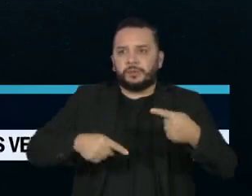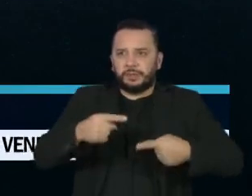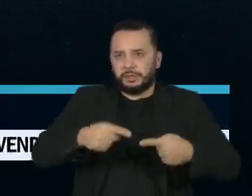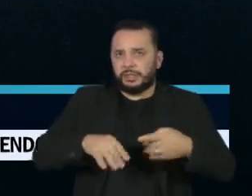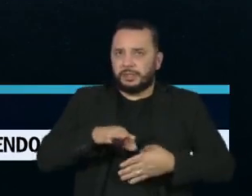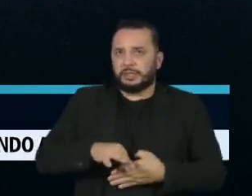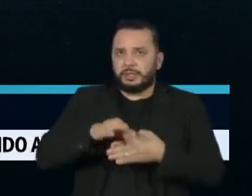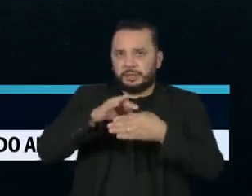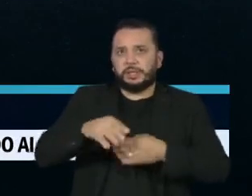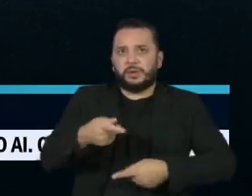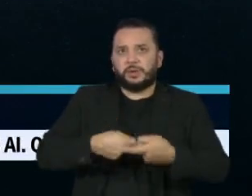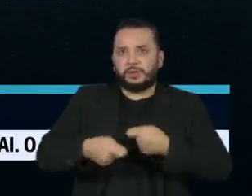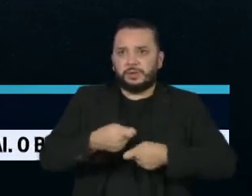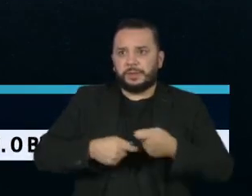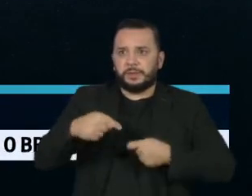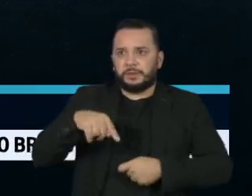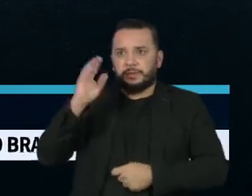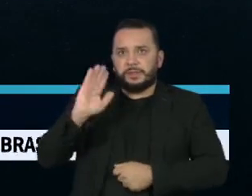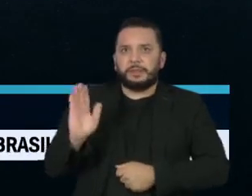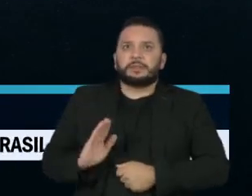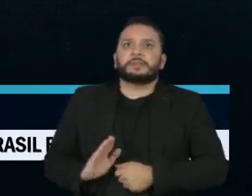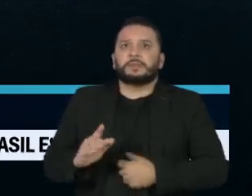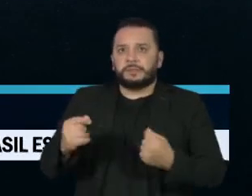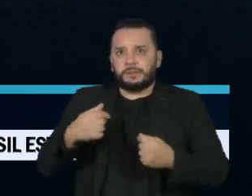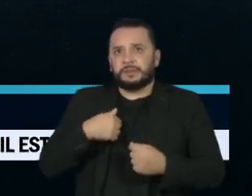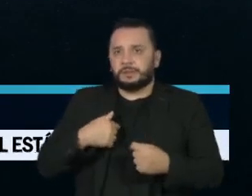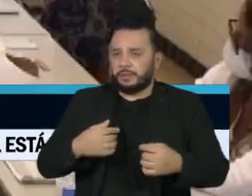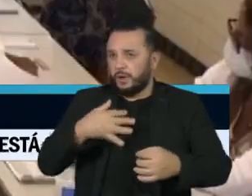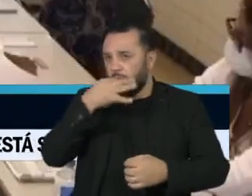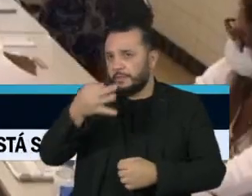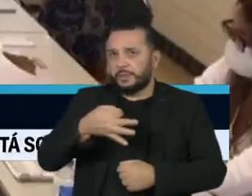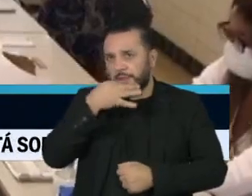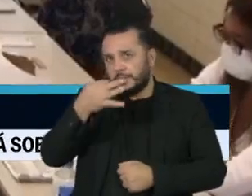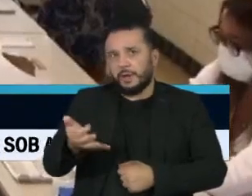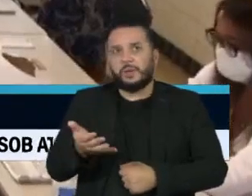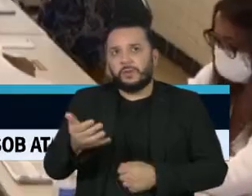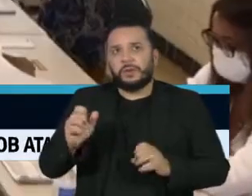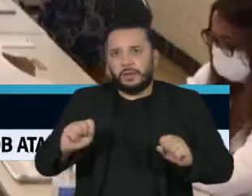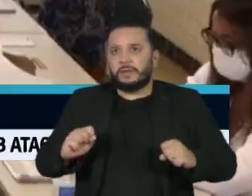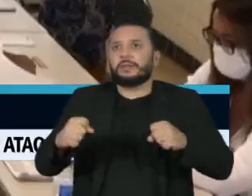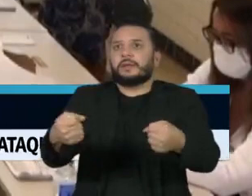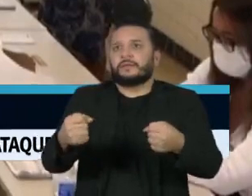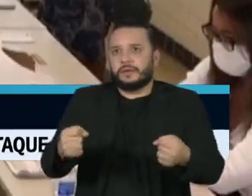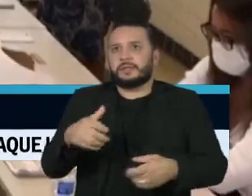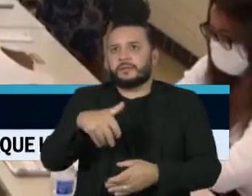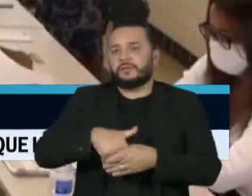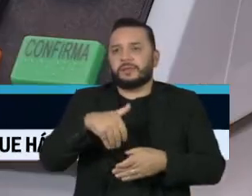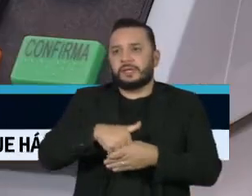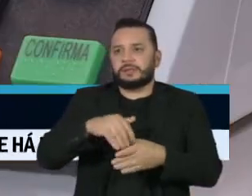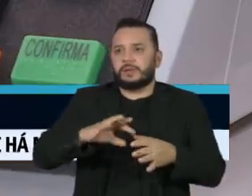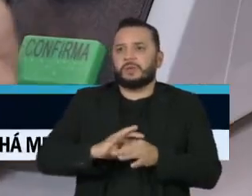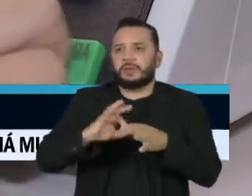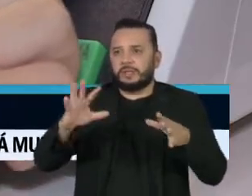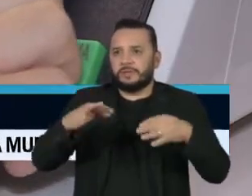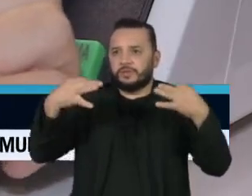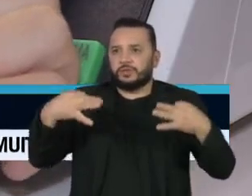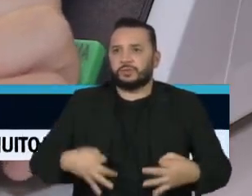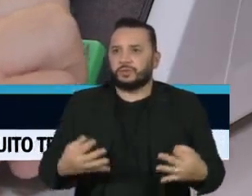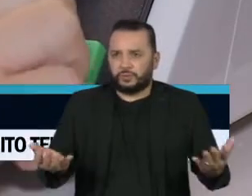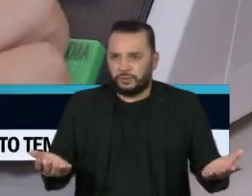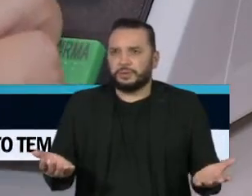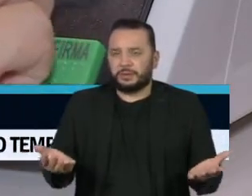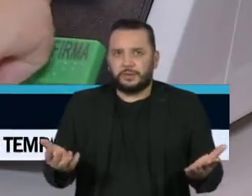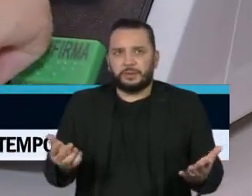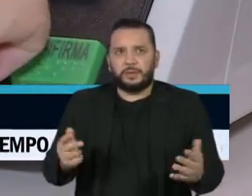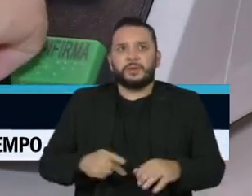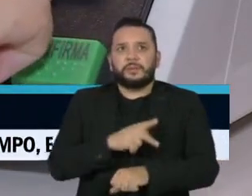econômicas desse país se posicionem em defesa das eleições livres e justas. O